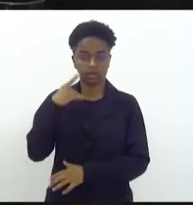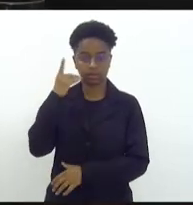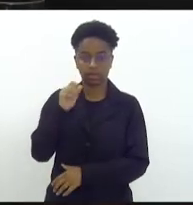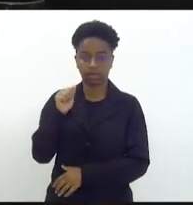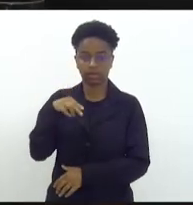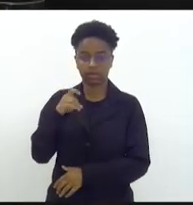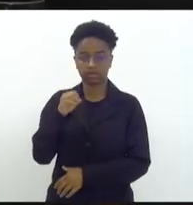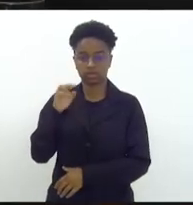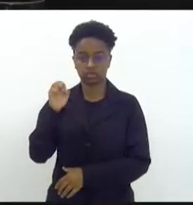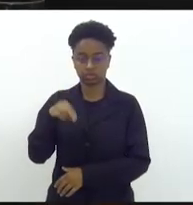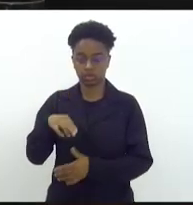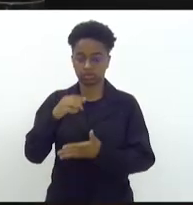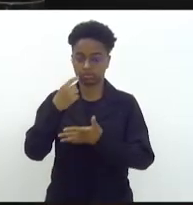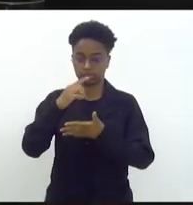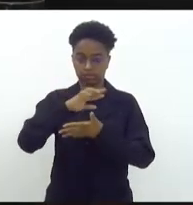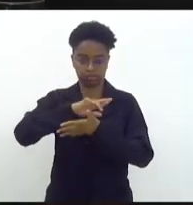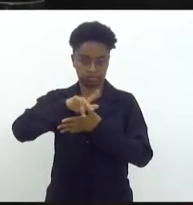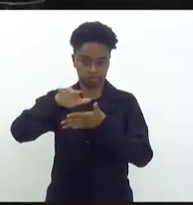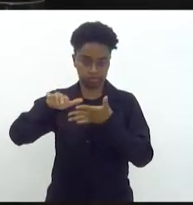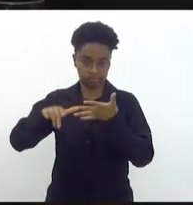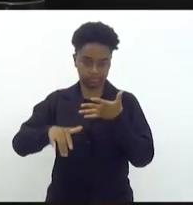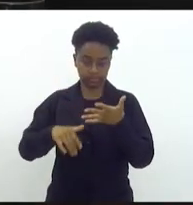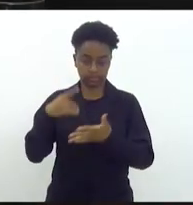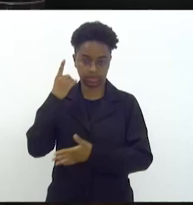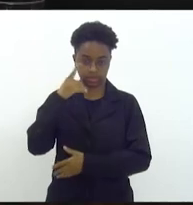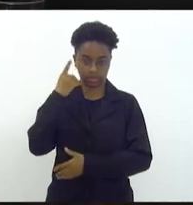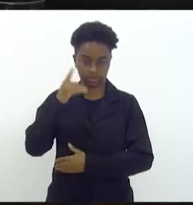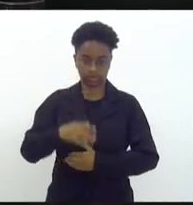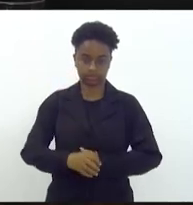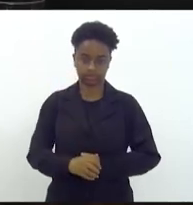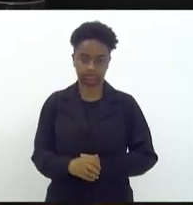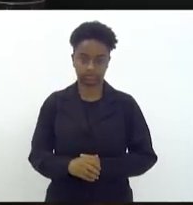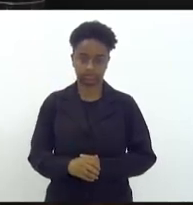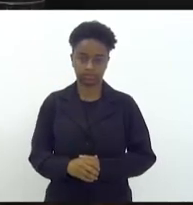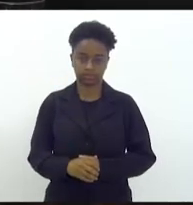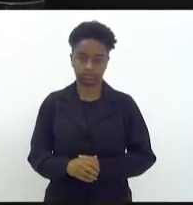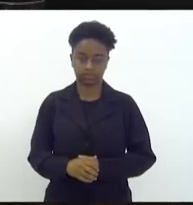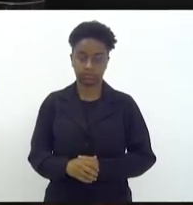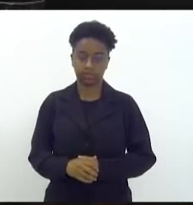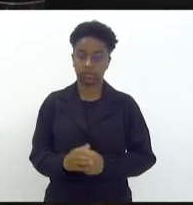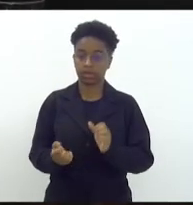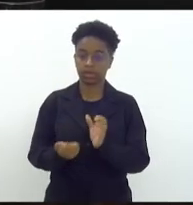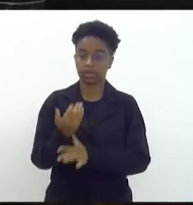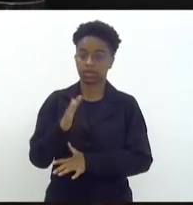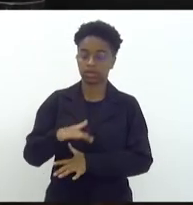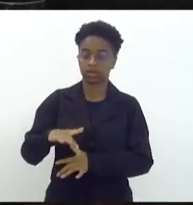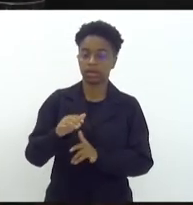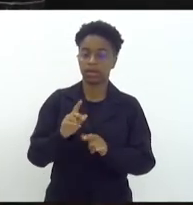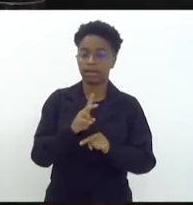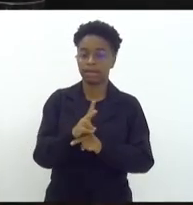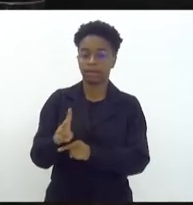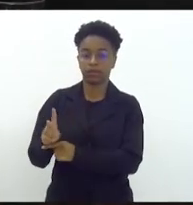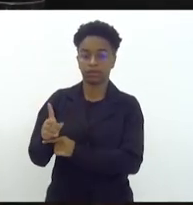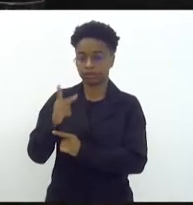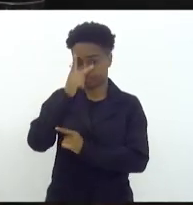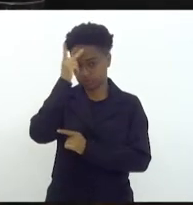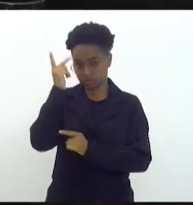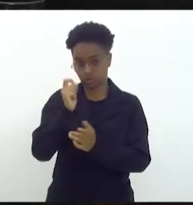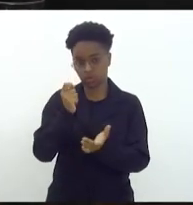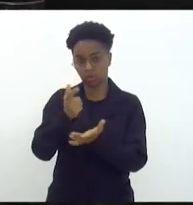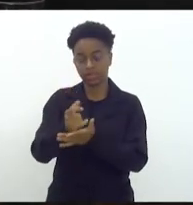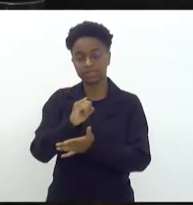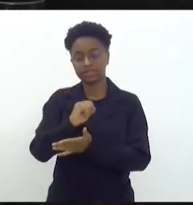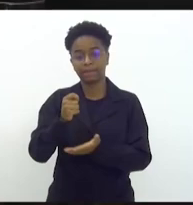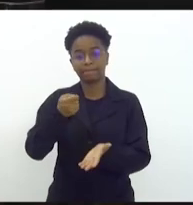Moraes, Daniel Liberon, Luiz Paulo, Marta Rocha e Fred Pacheco, que institui medidas de proteção ao consumidor no caso de pagamento de